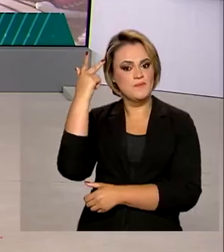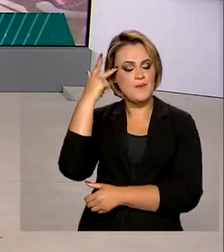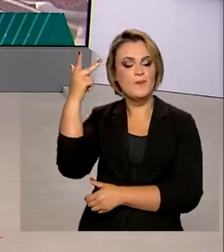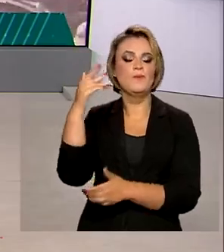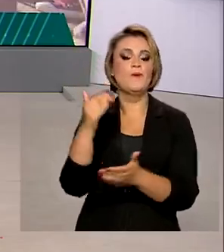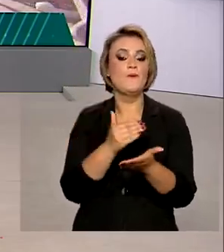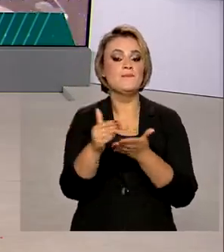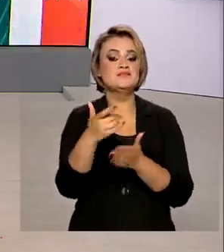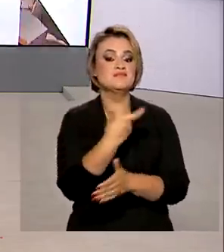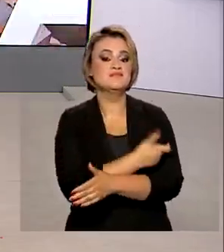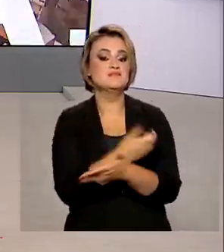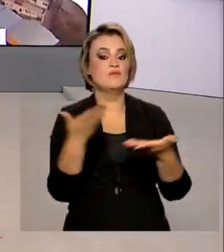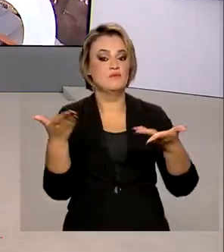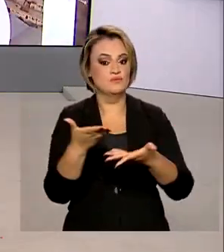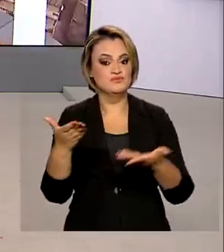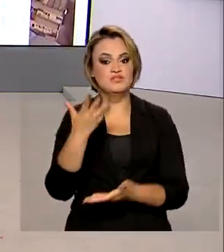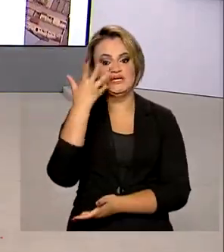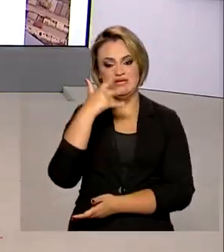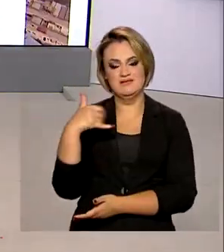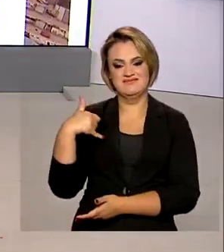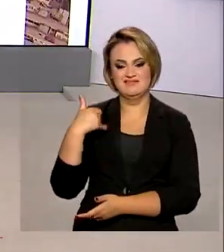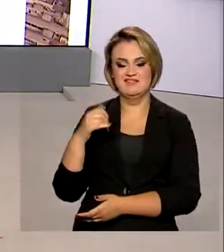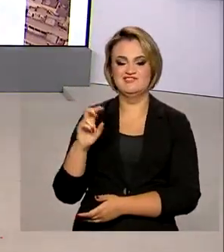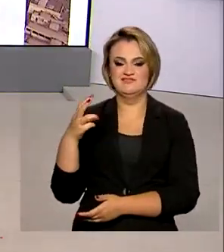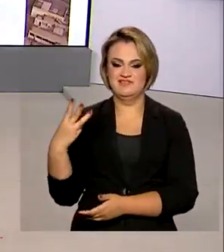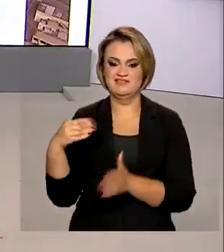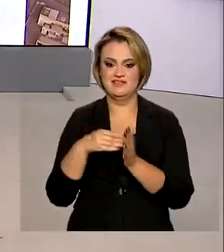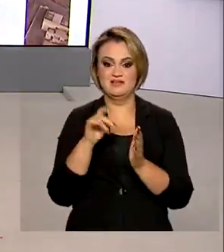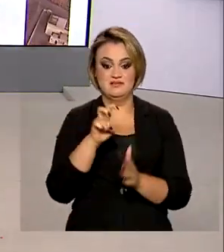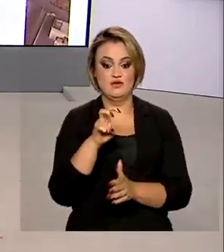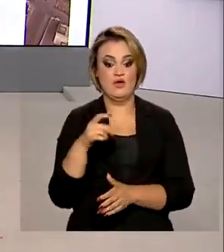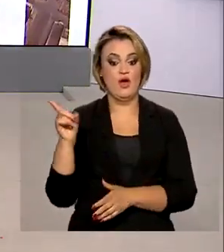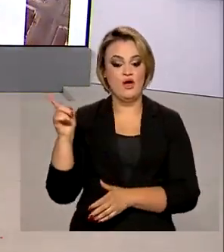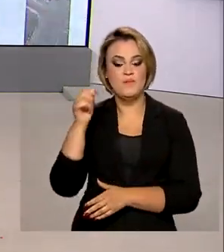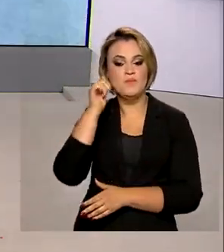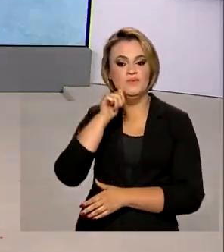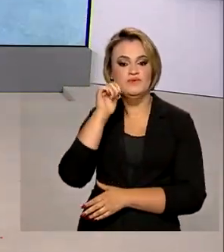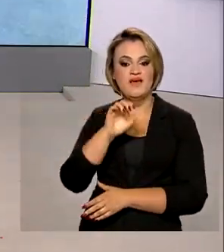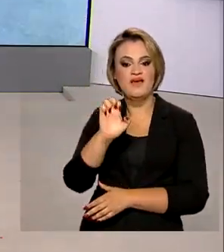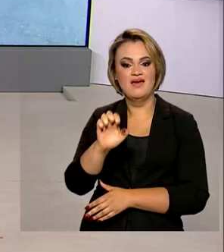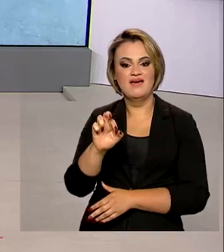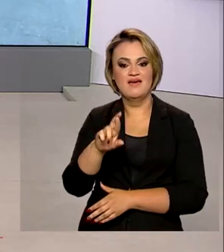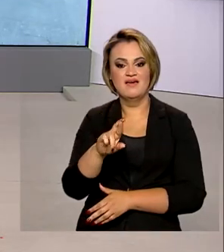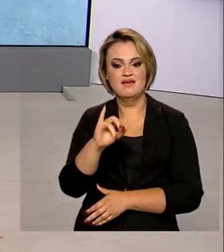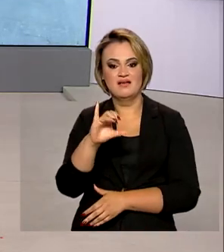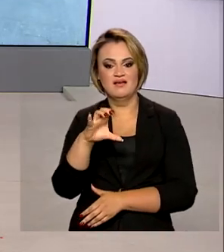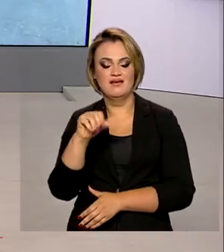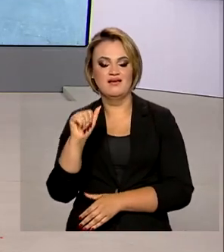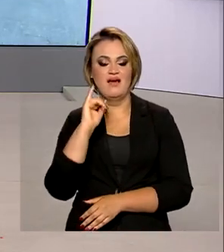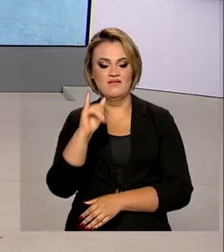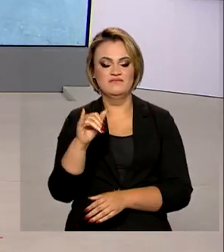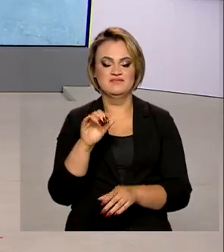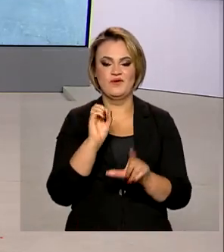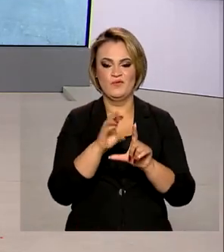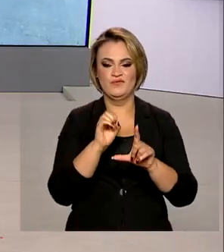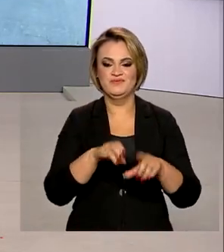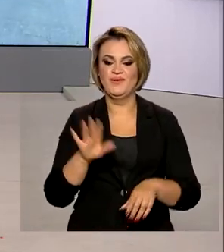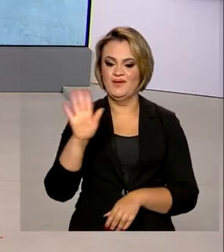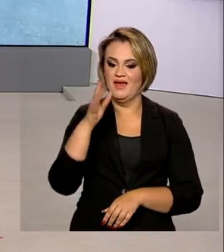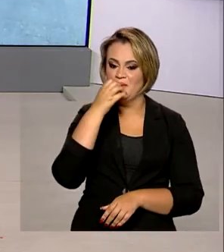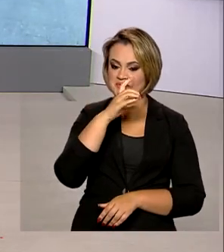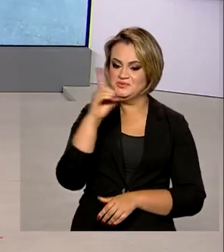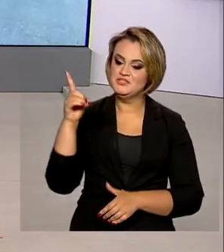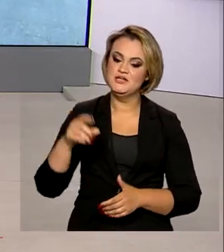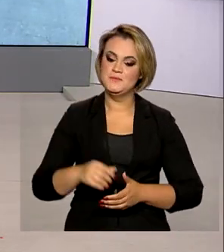começa a vacinar hoje as crianças dessa faixa etária. Vamos até lá. Érica Pinheiro traz as informações ao vivo. Oi, Érica, bom dia.